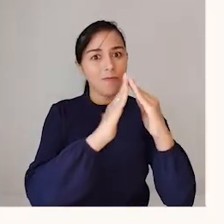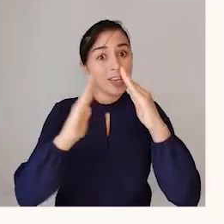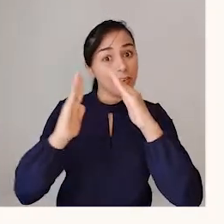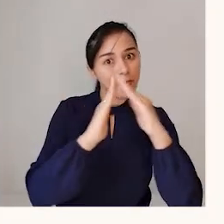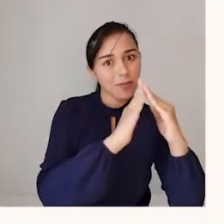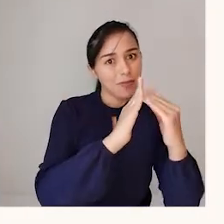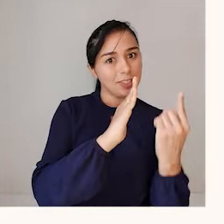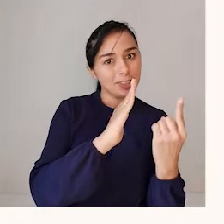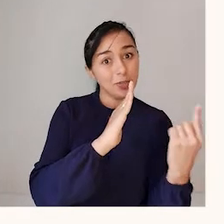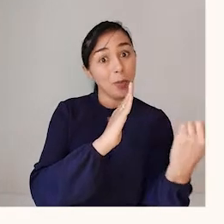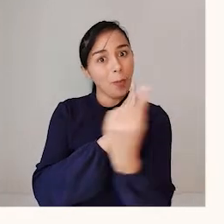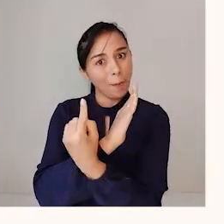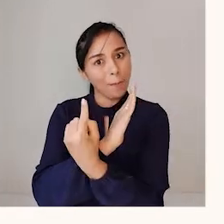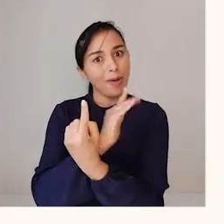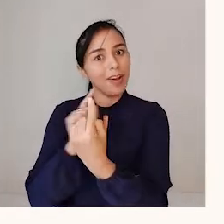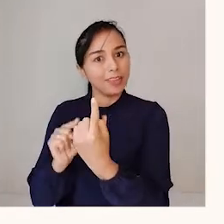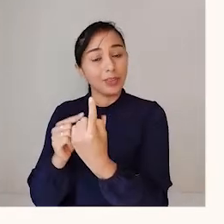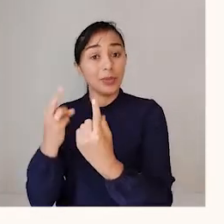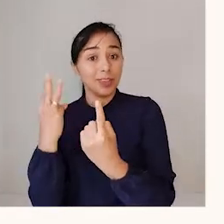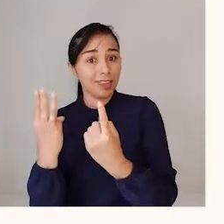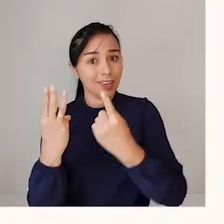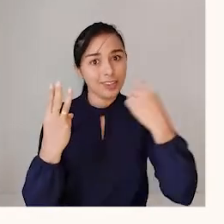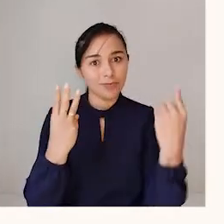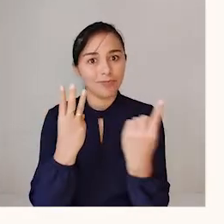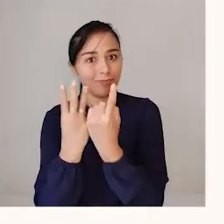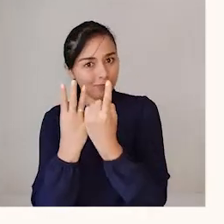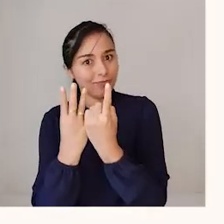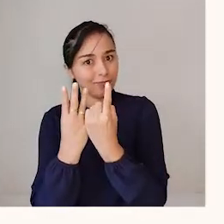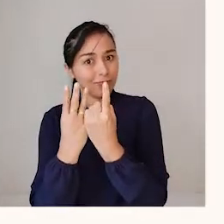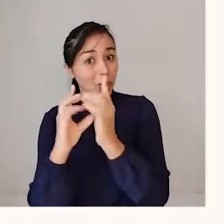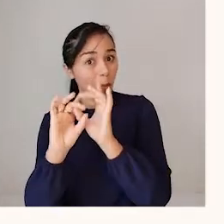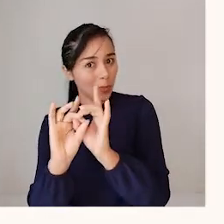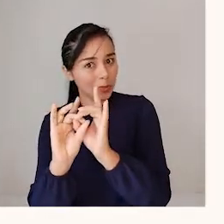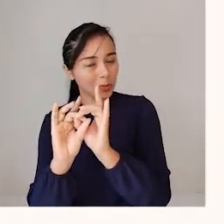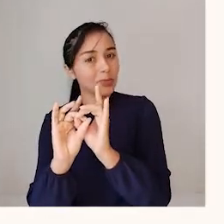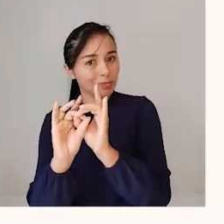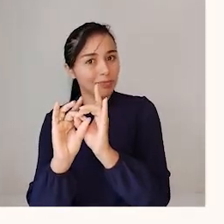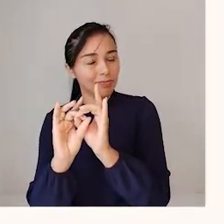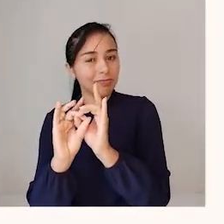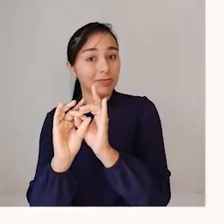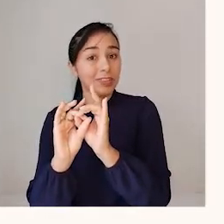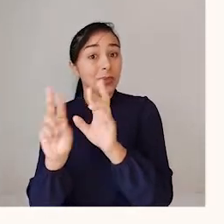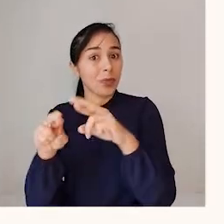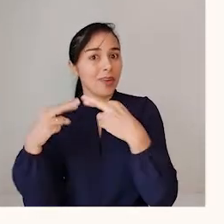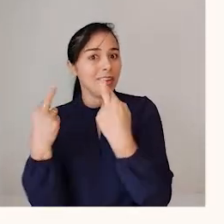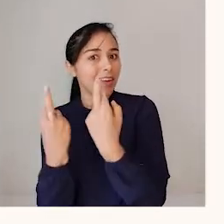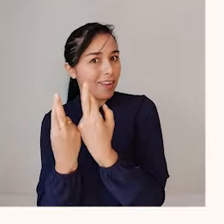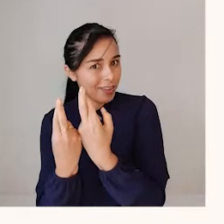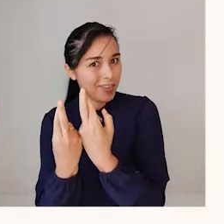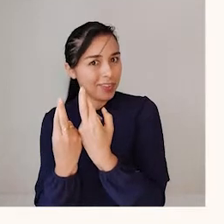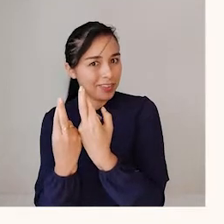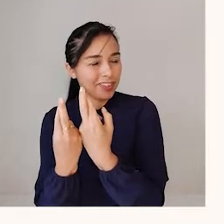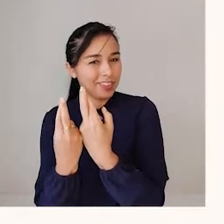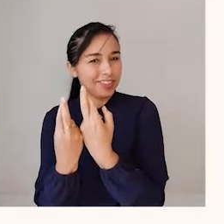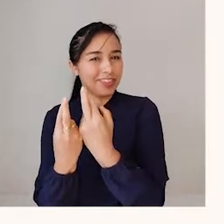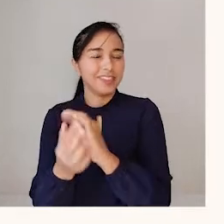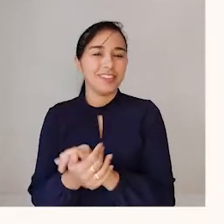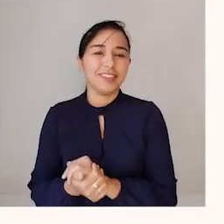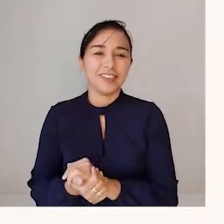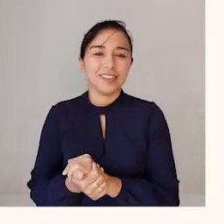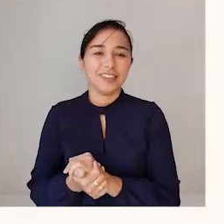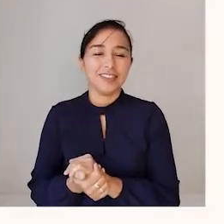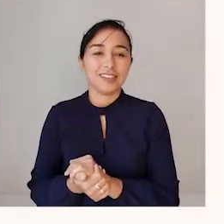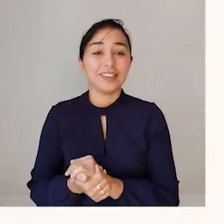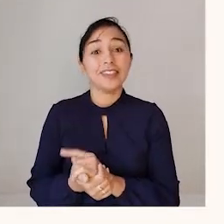você agrega, você junta mais um amigo para esse jogo. Então nós estamos aí com a ideia de reunir, por